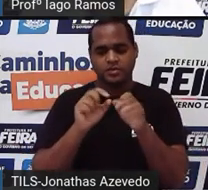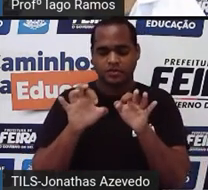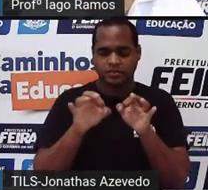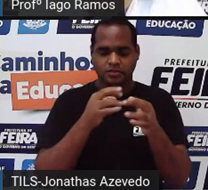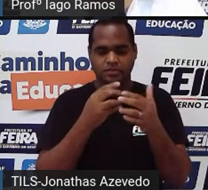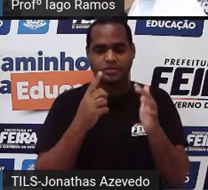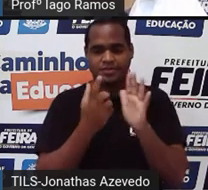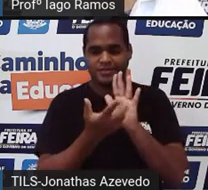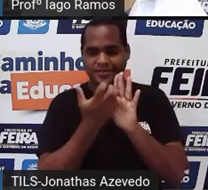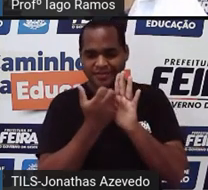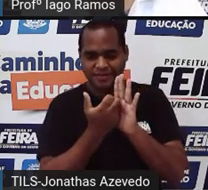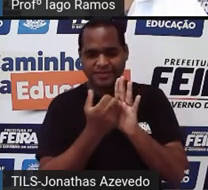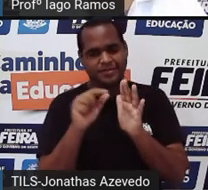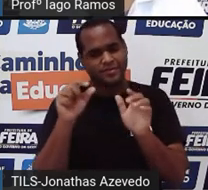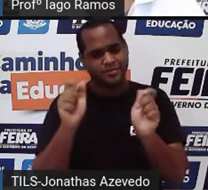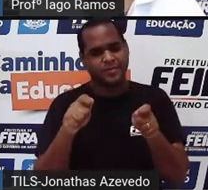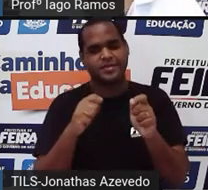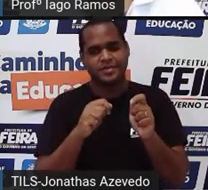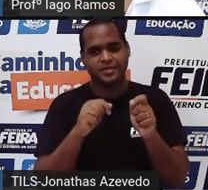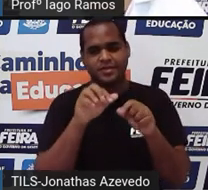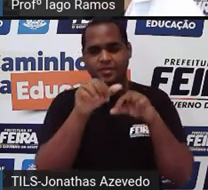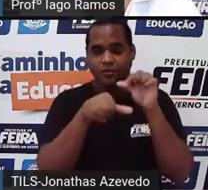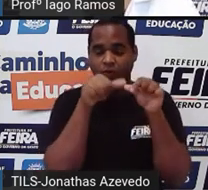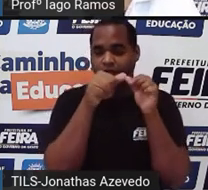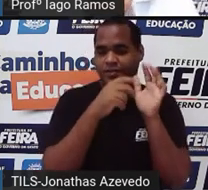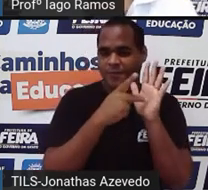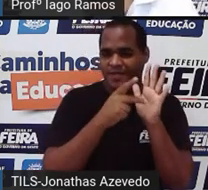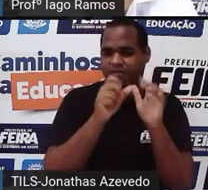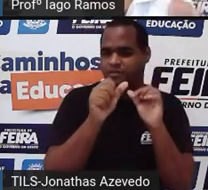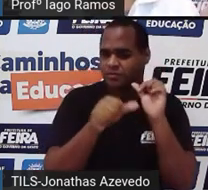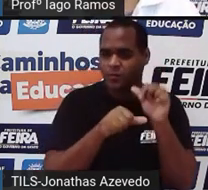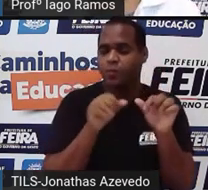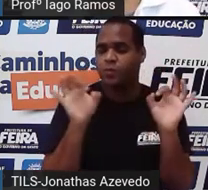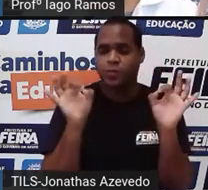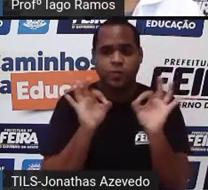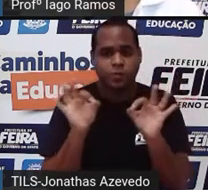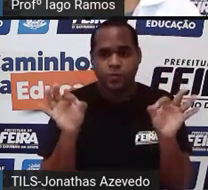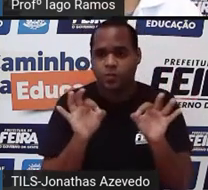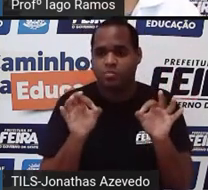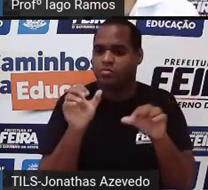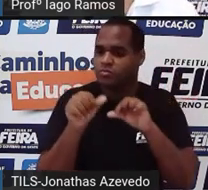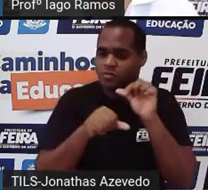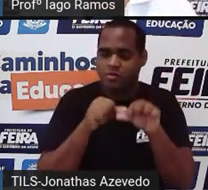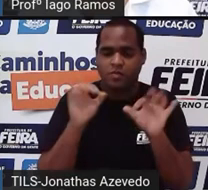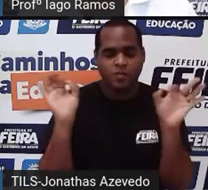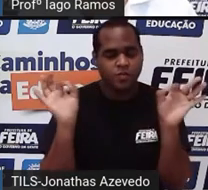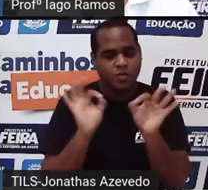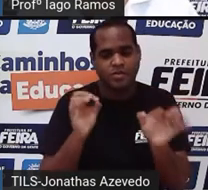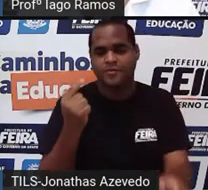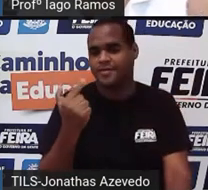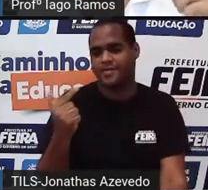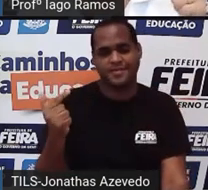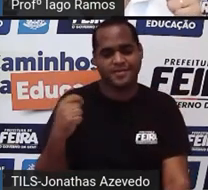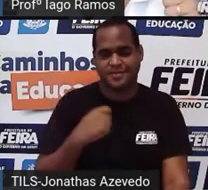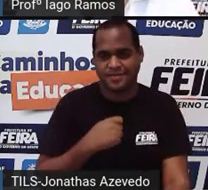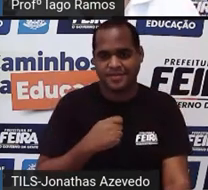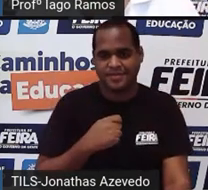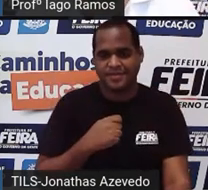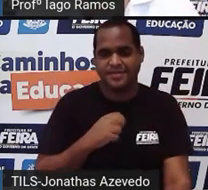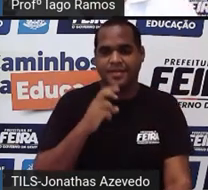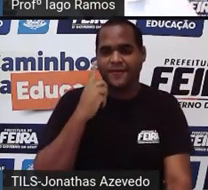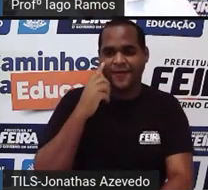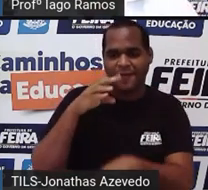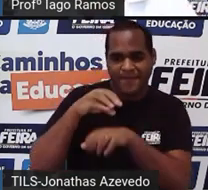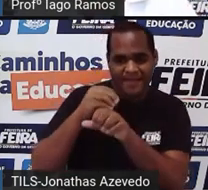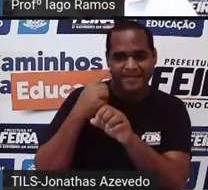figuras e essa transformação geométrica não muda as medidas das figuras, tá? Pega